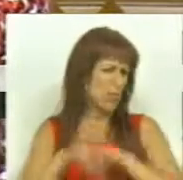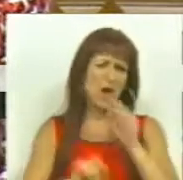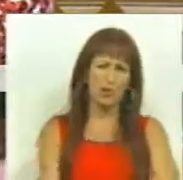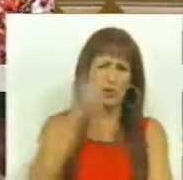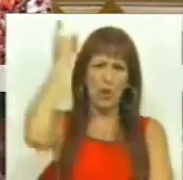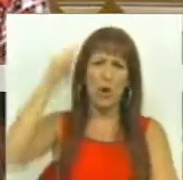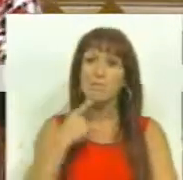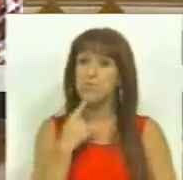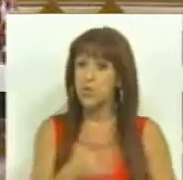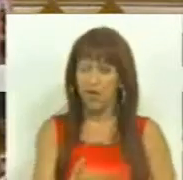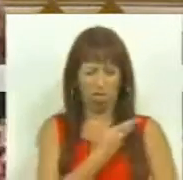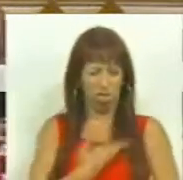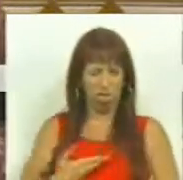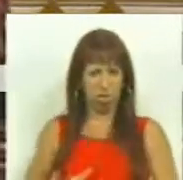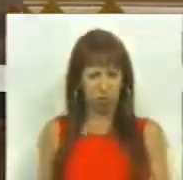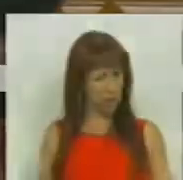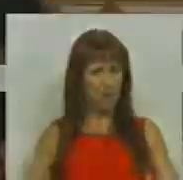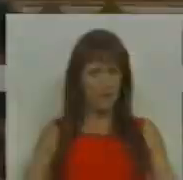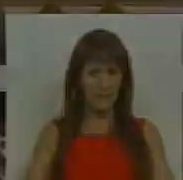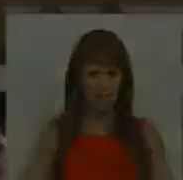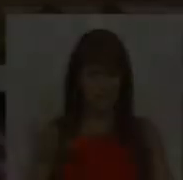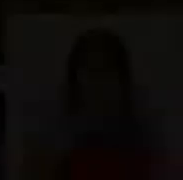moderno. Isto tem muito é de atrasado, Senhor Ministro. Obrigado.